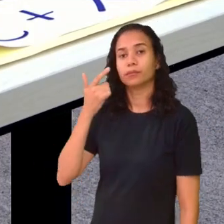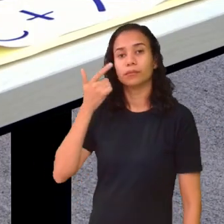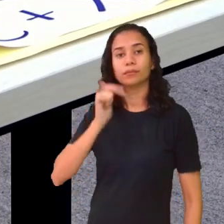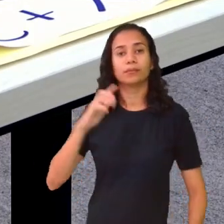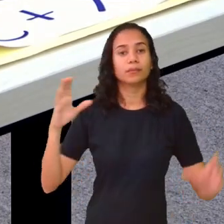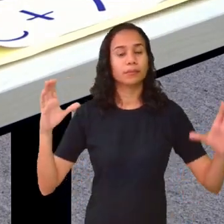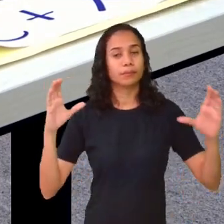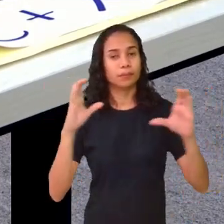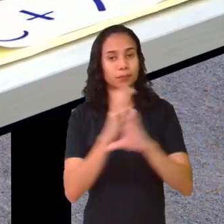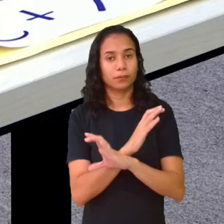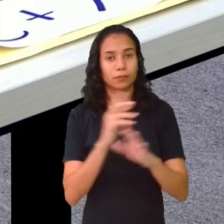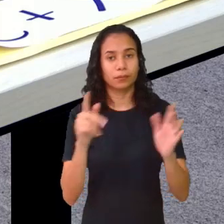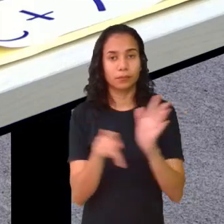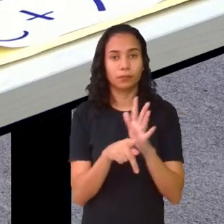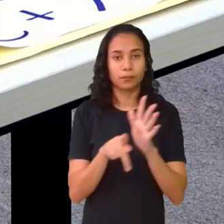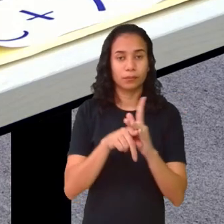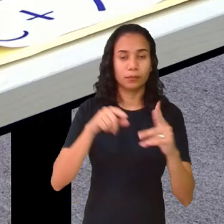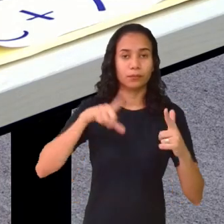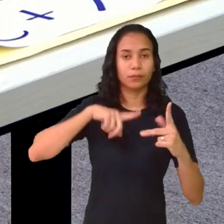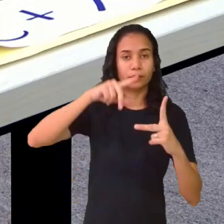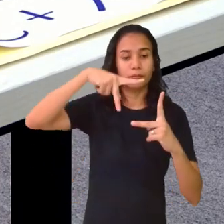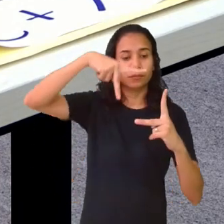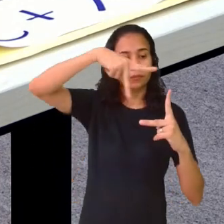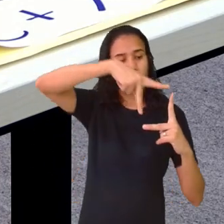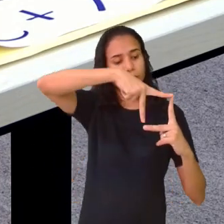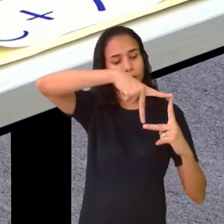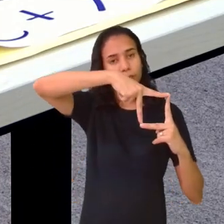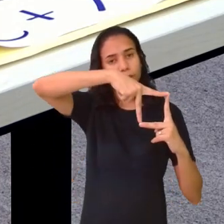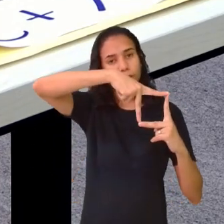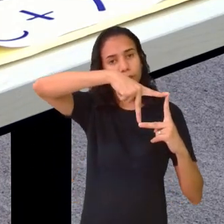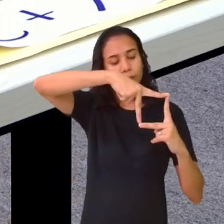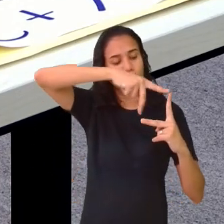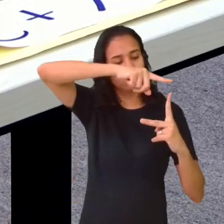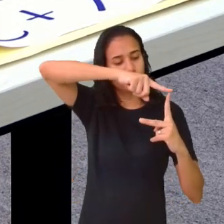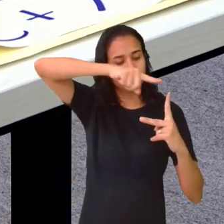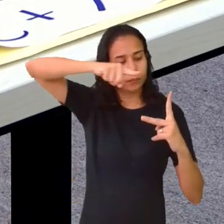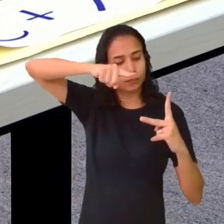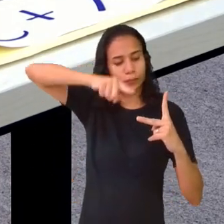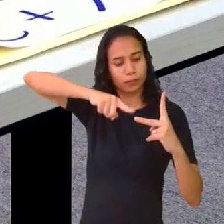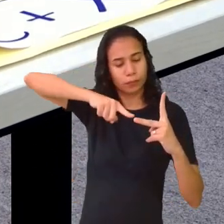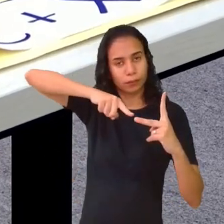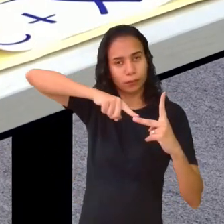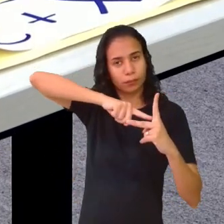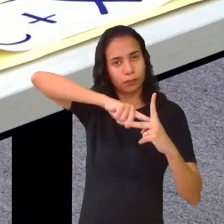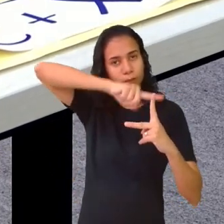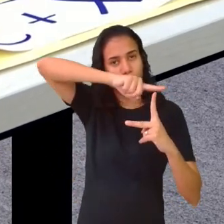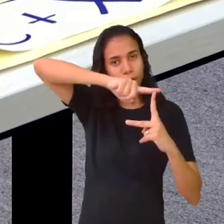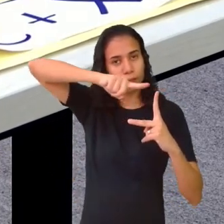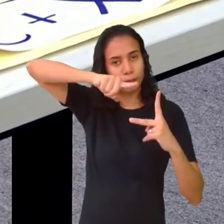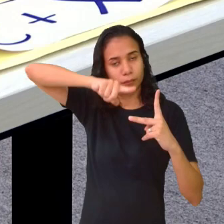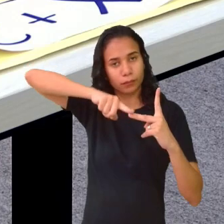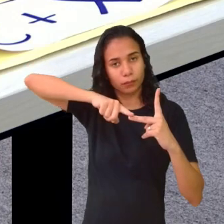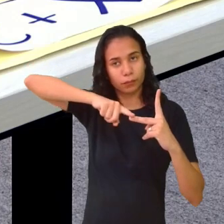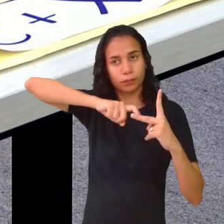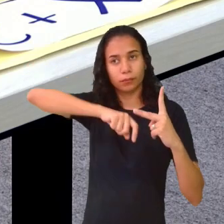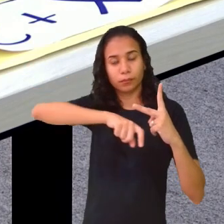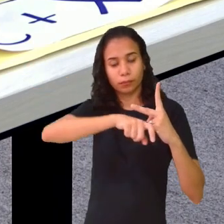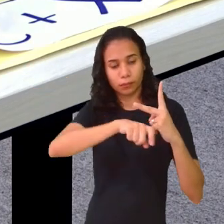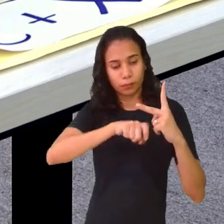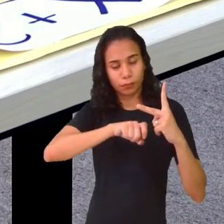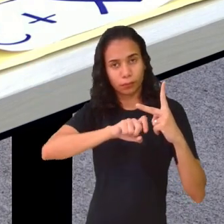Eu completei o quadrado. Ficou um quadrado perfeito. Qual é o lado do quadrado? x